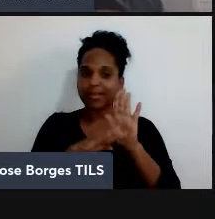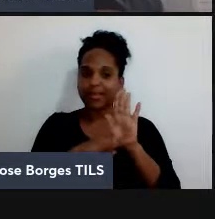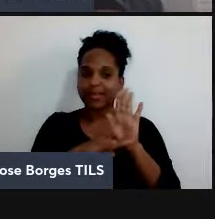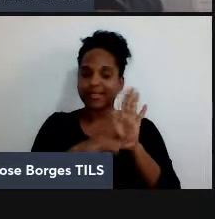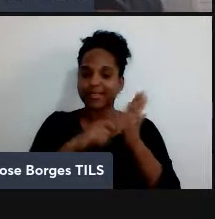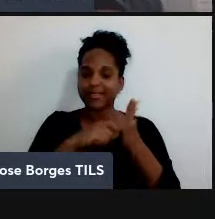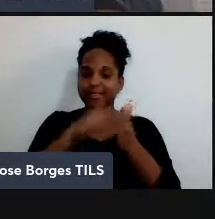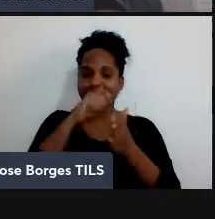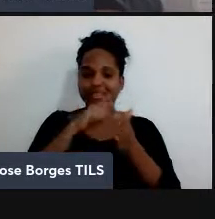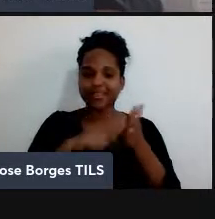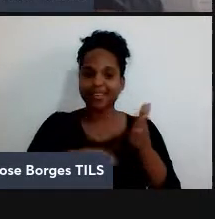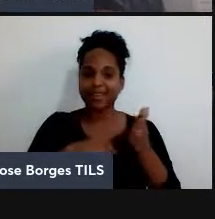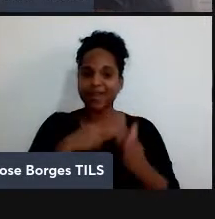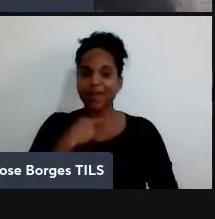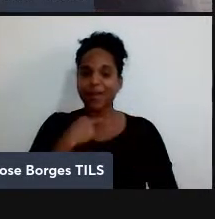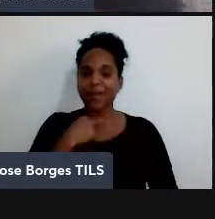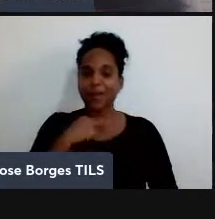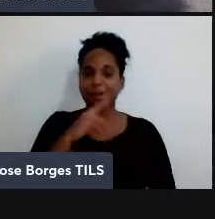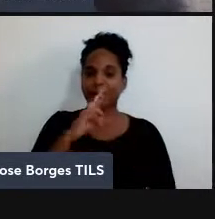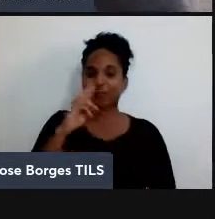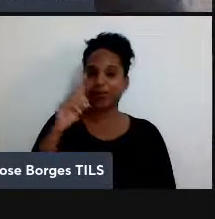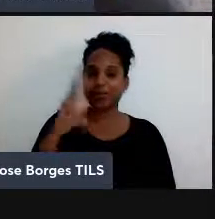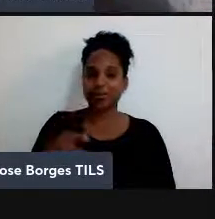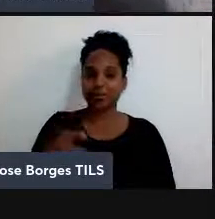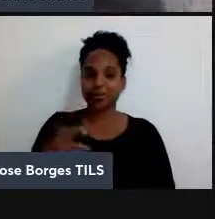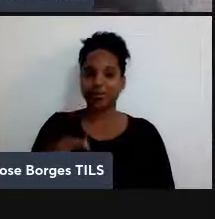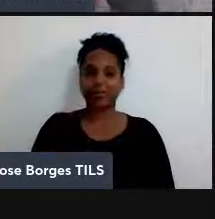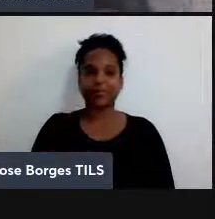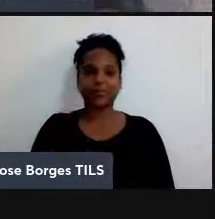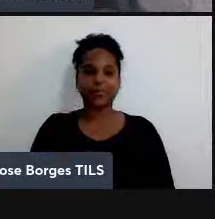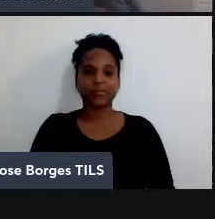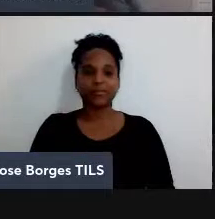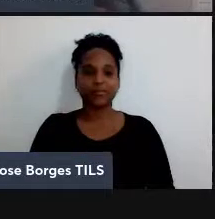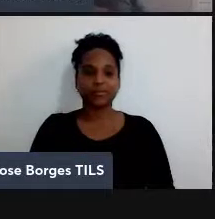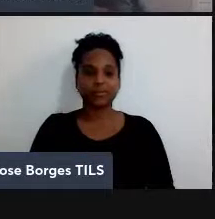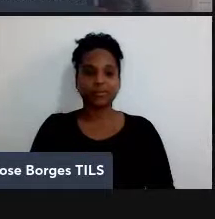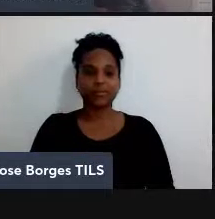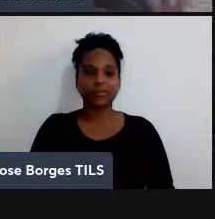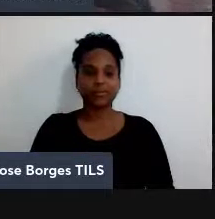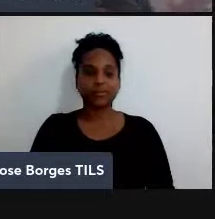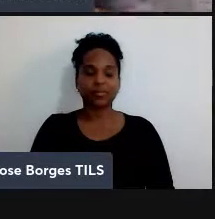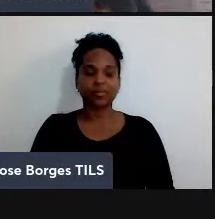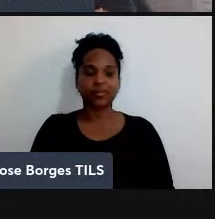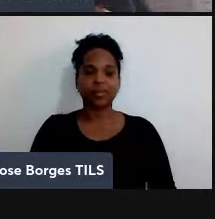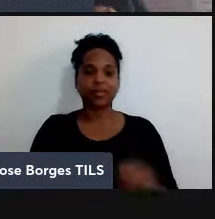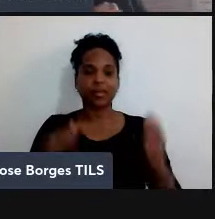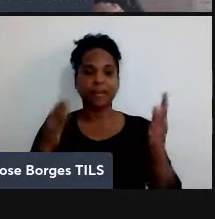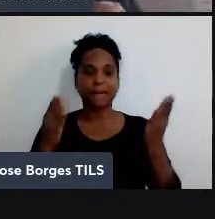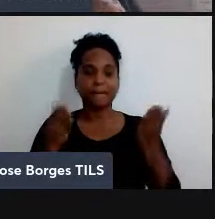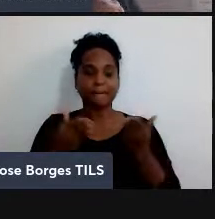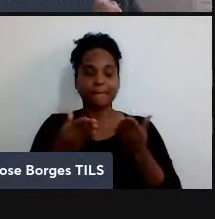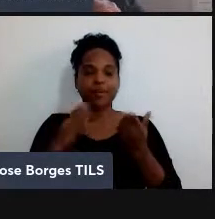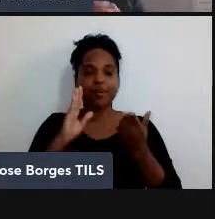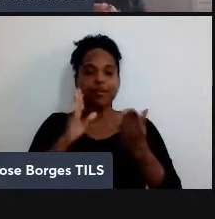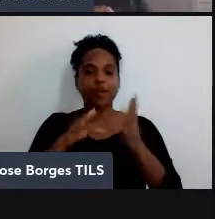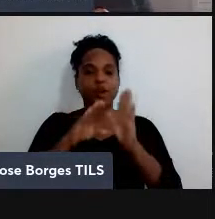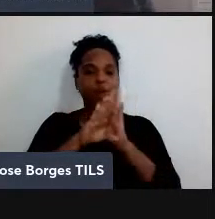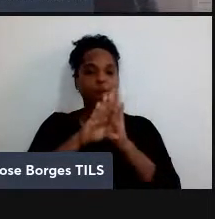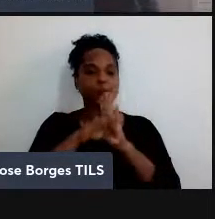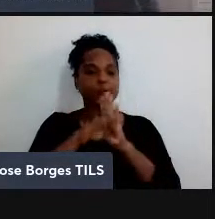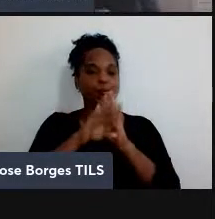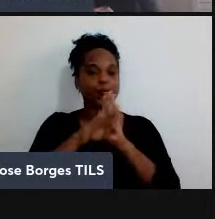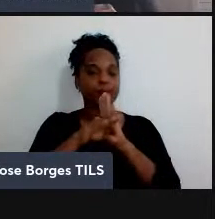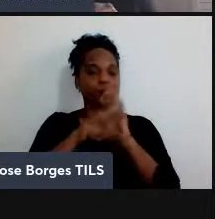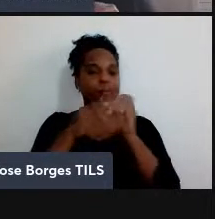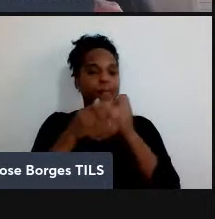responder, então vamos continuar aqui. Vamos agora, de posse desses conceitos básicos sobre